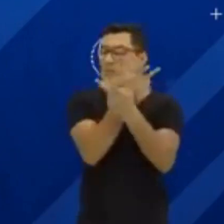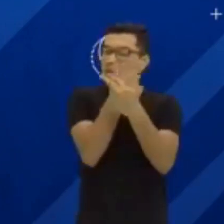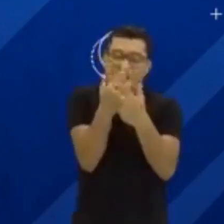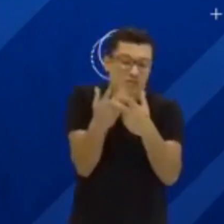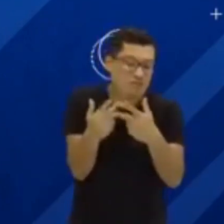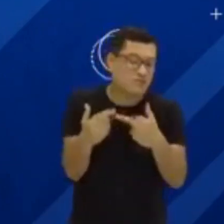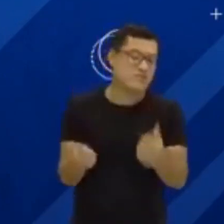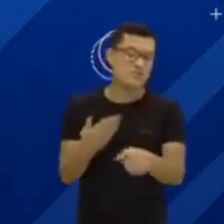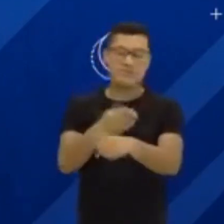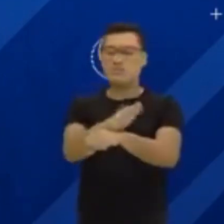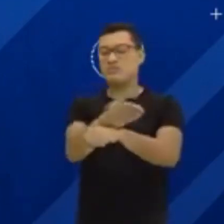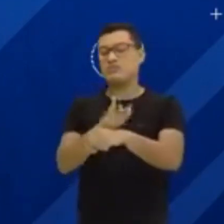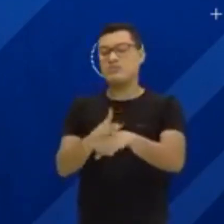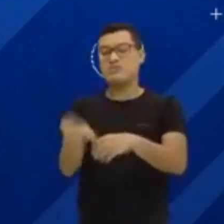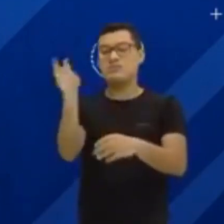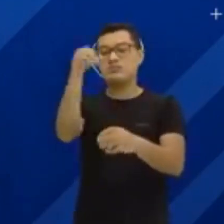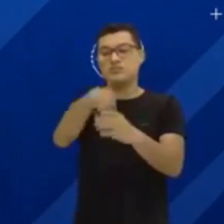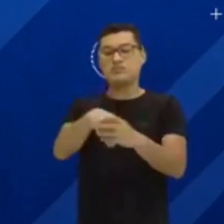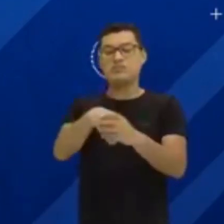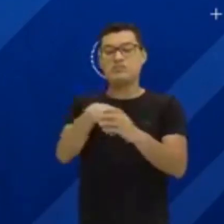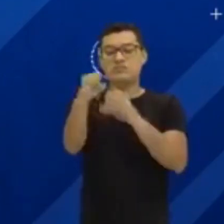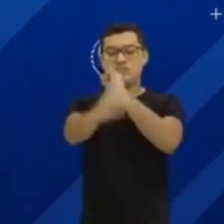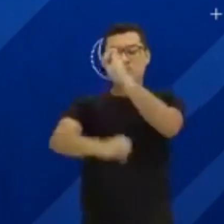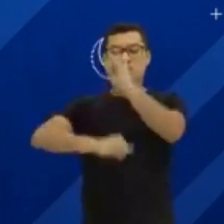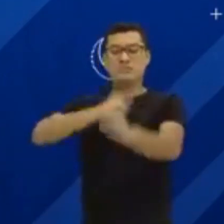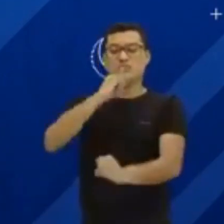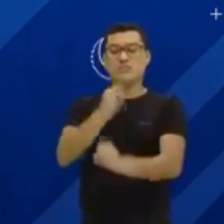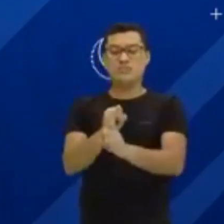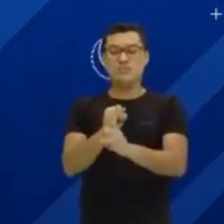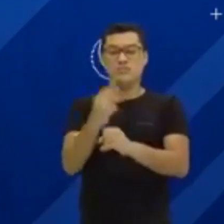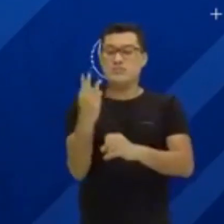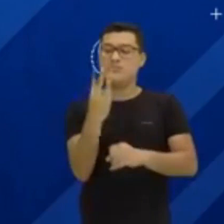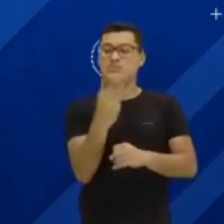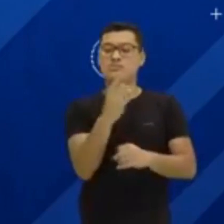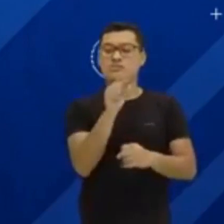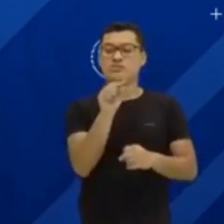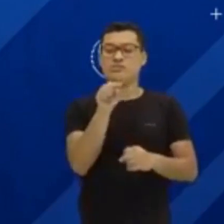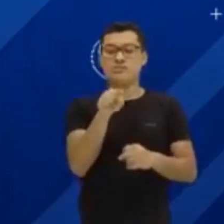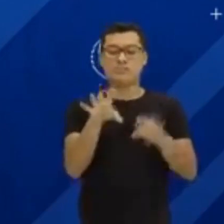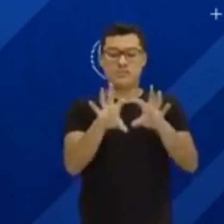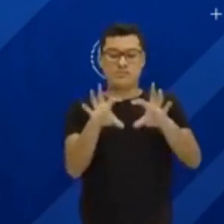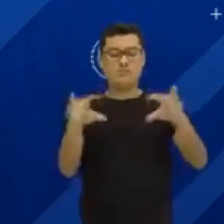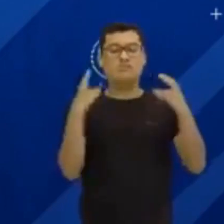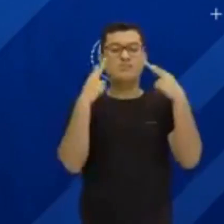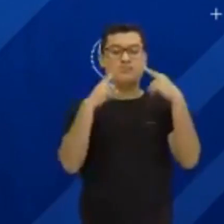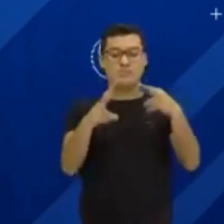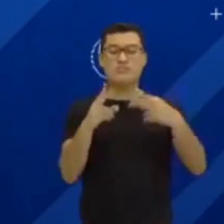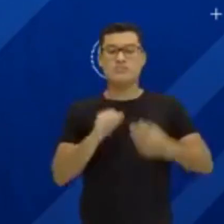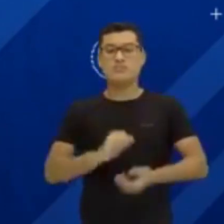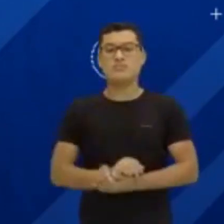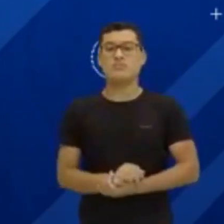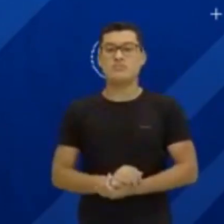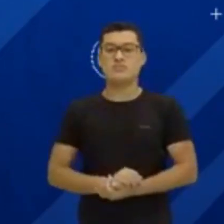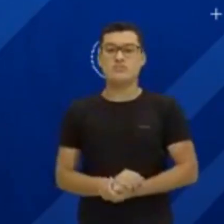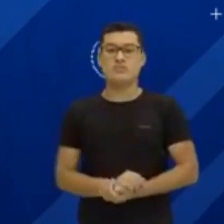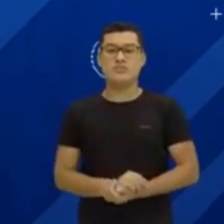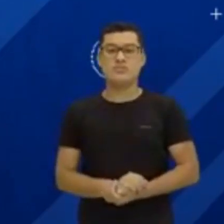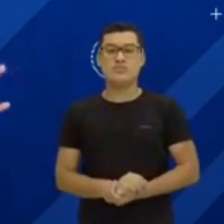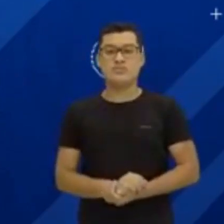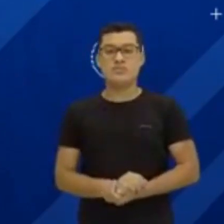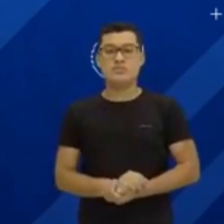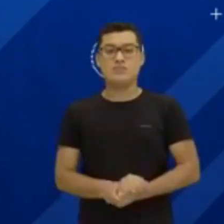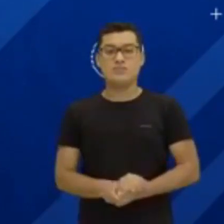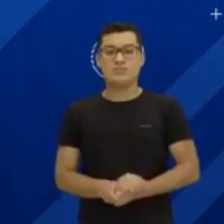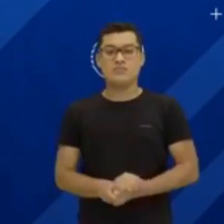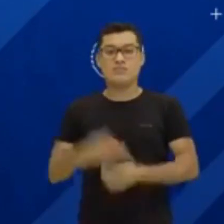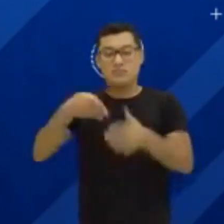exercícios lá no seu site. Basta que você entre no www.seduc.pa.gov.br, vá lá na